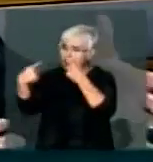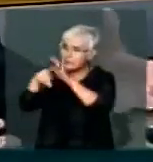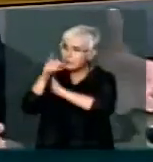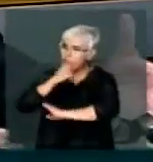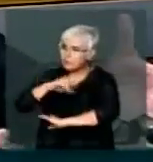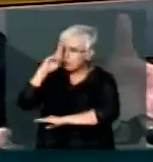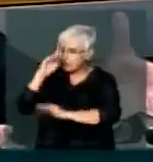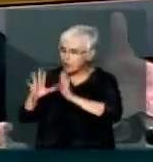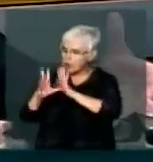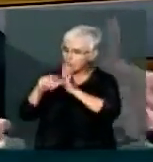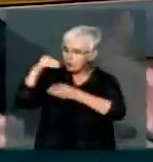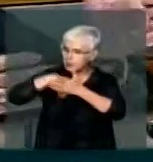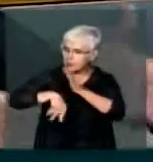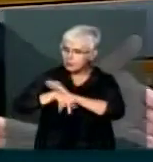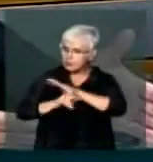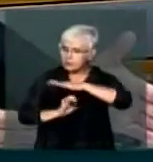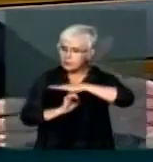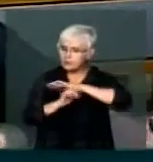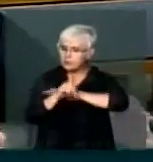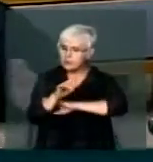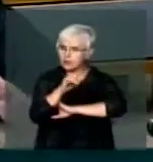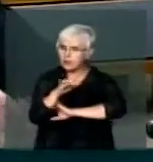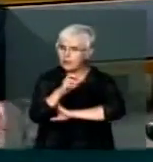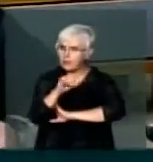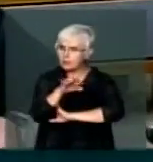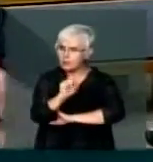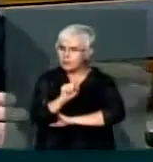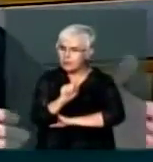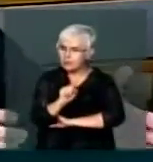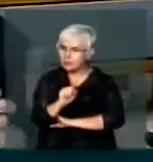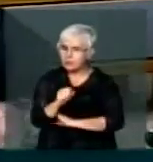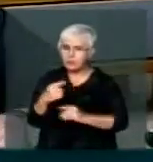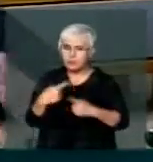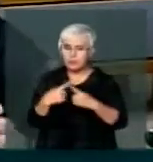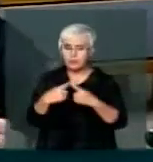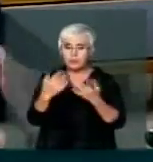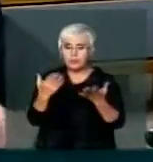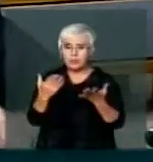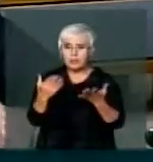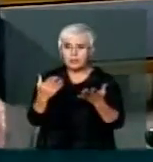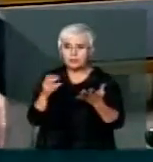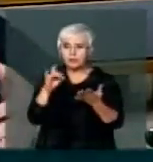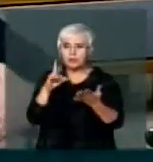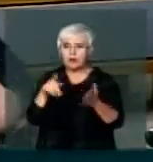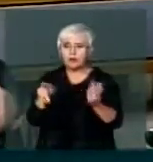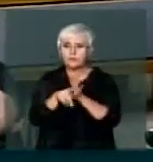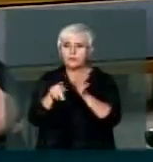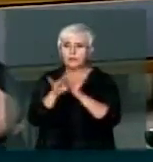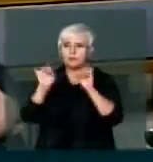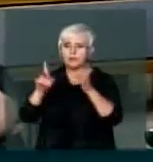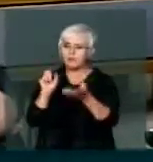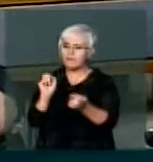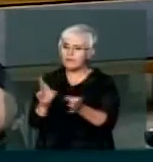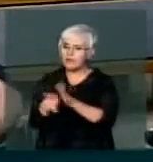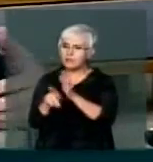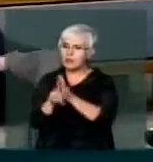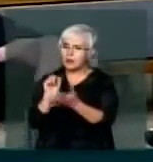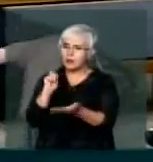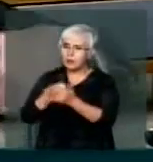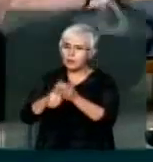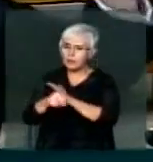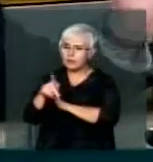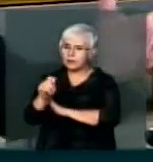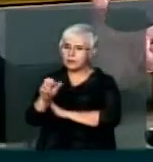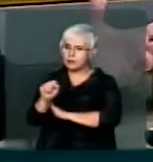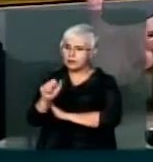esquema de corrupção da Petrobras Que não seja A mal sucedida Ou bem sucedida venda E eu vou mais além Ela